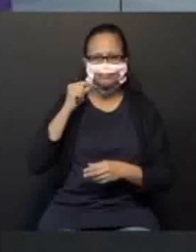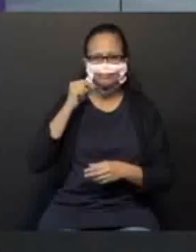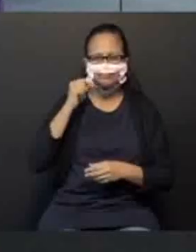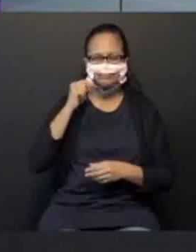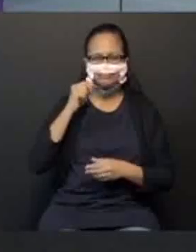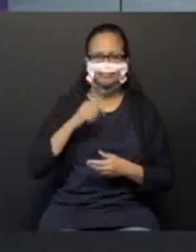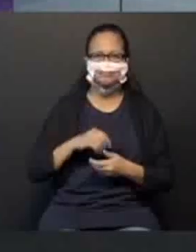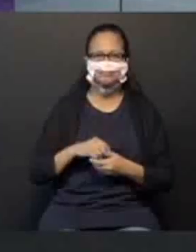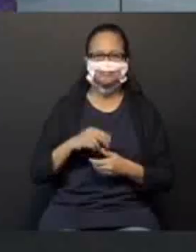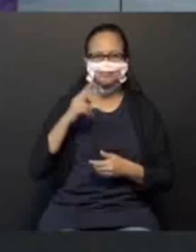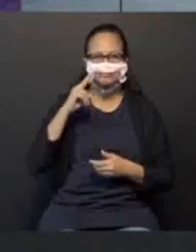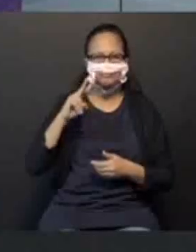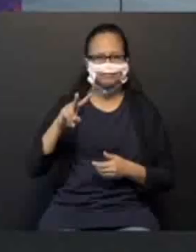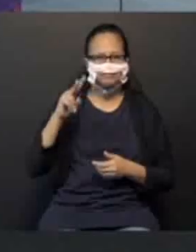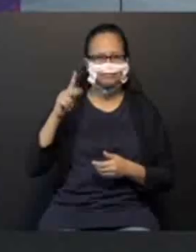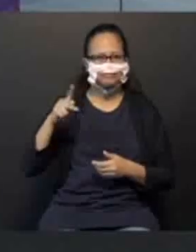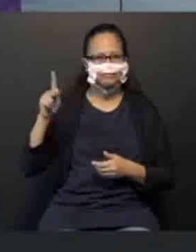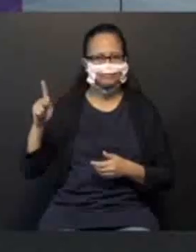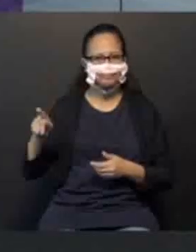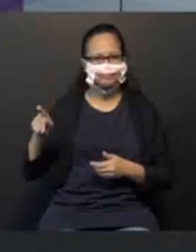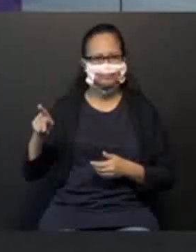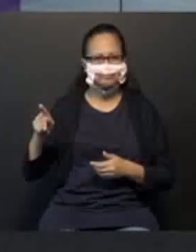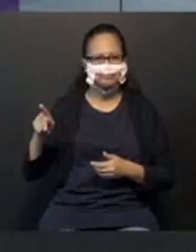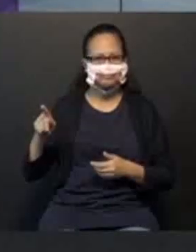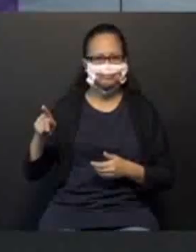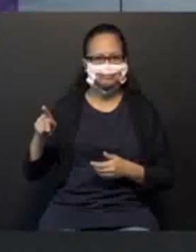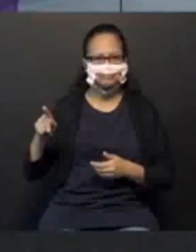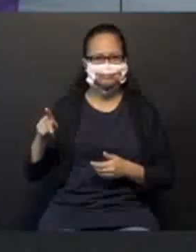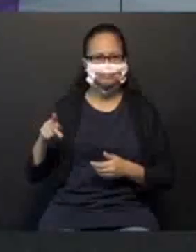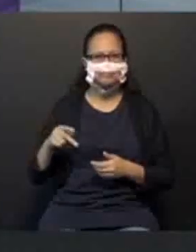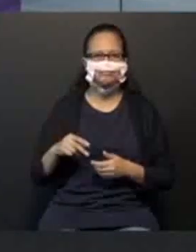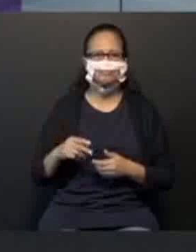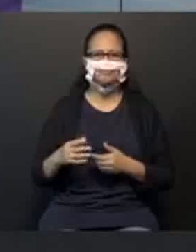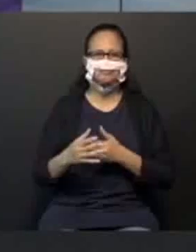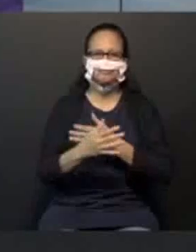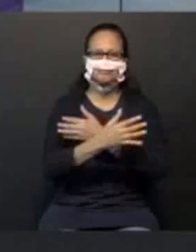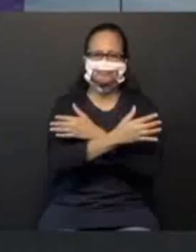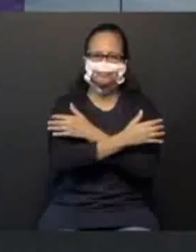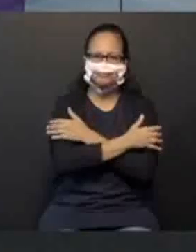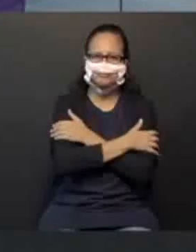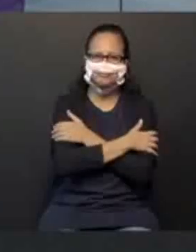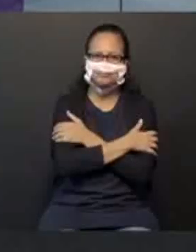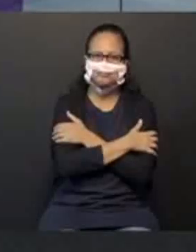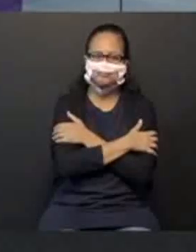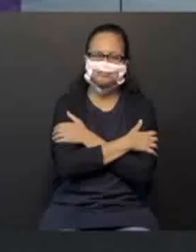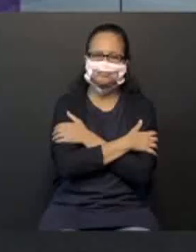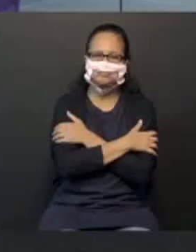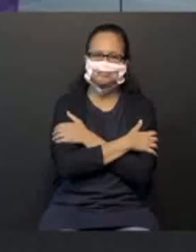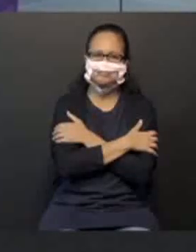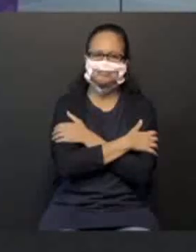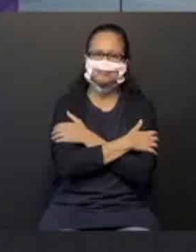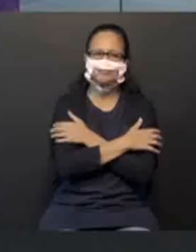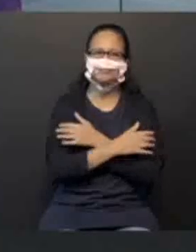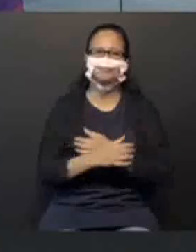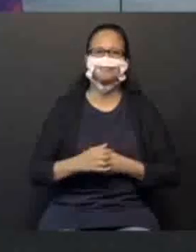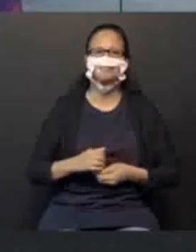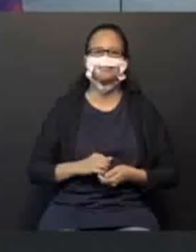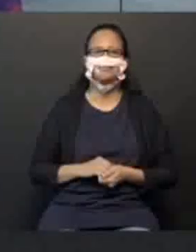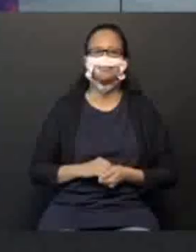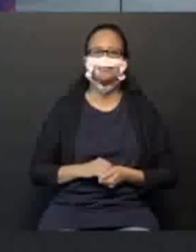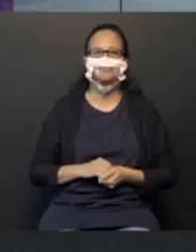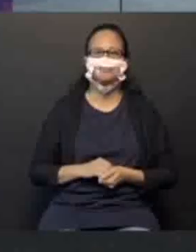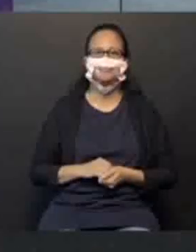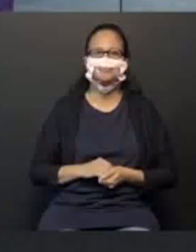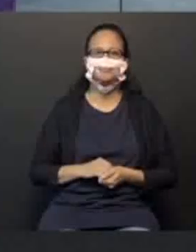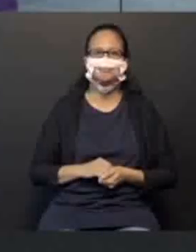Olha só para mim. Vou falar com vocês como eu faço da minha sala. Abraça. Tia Débora fala para eles. Abraça. Não põe a